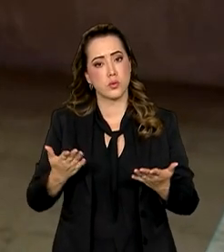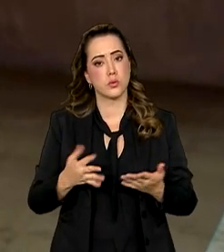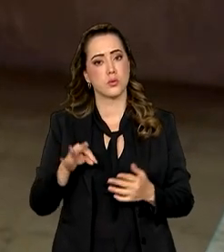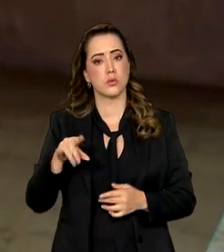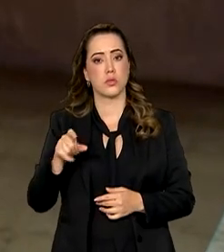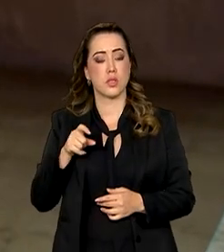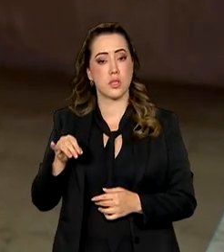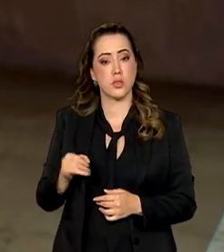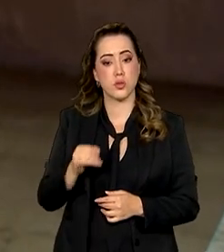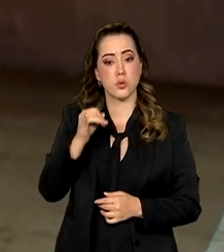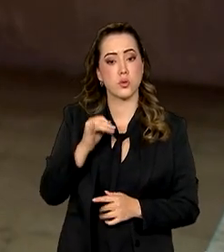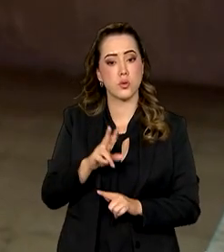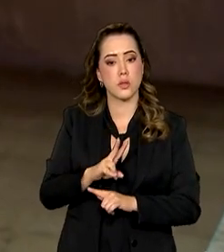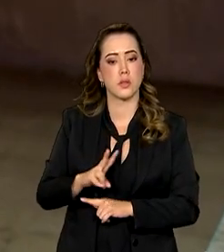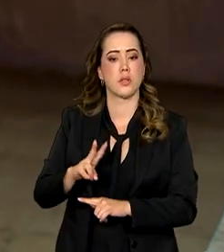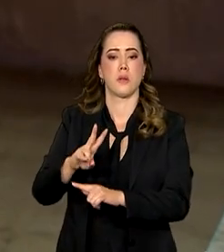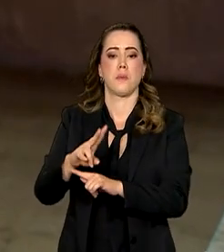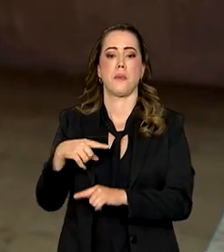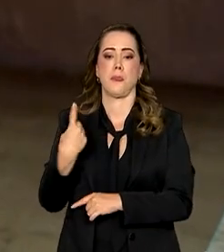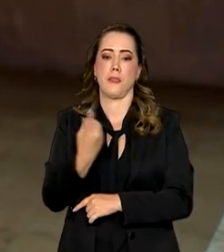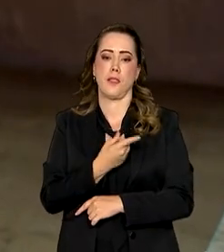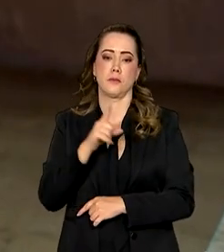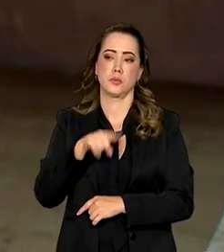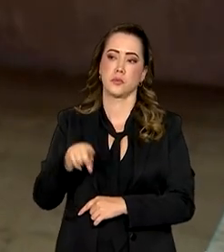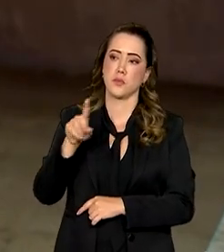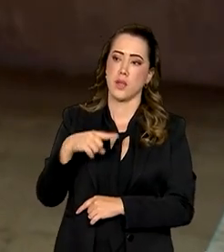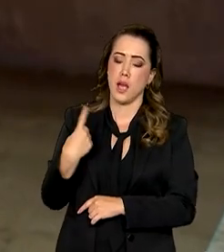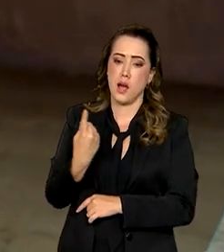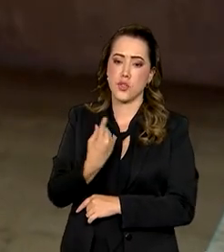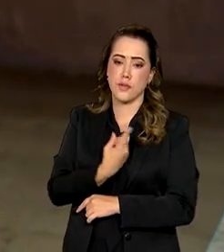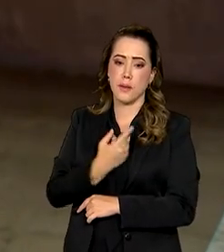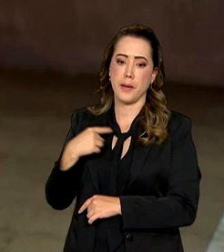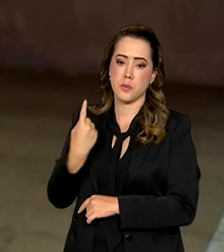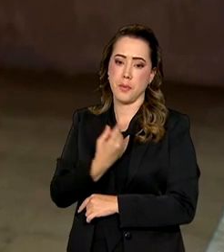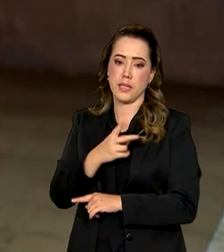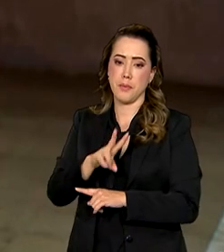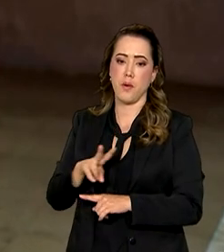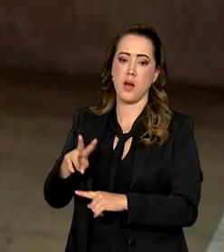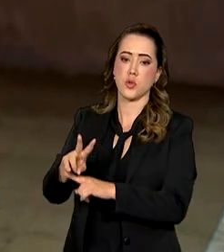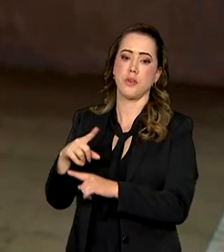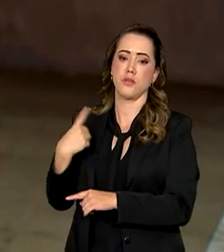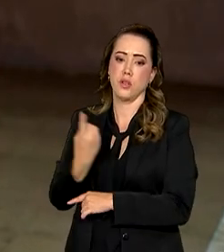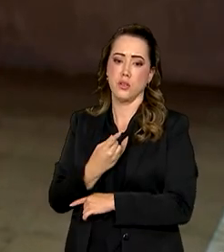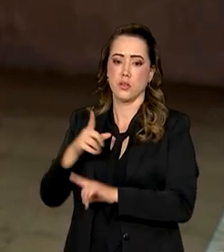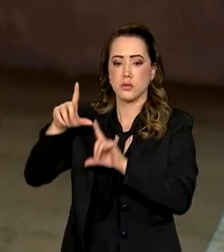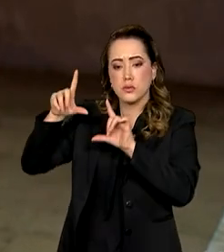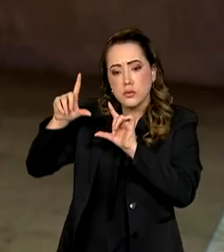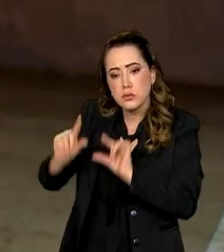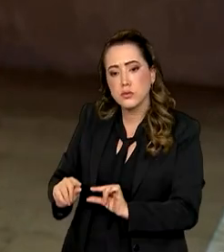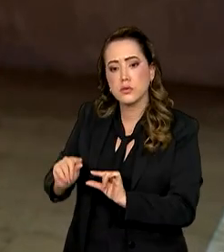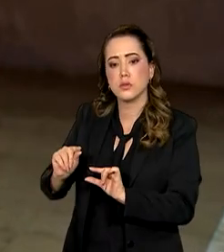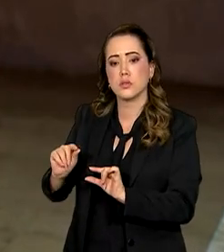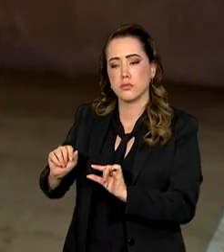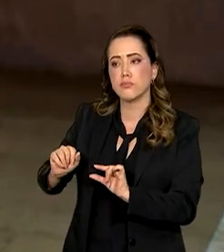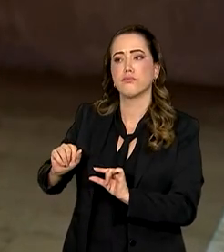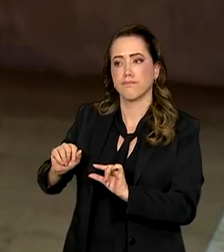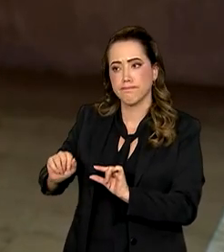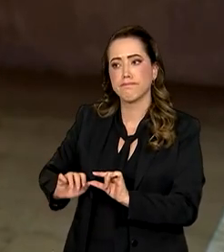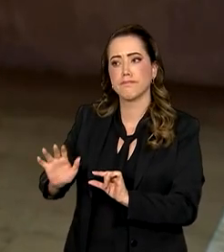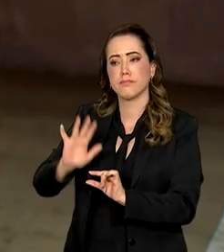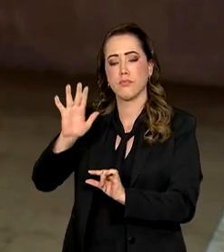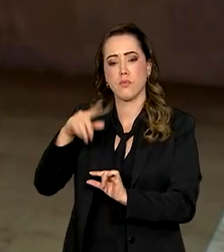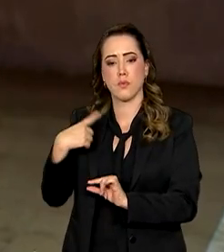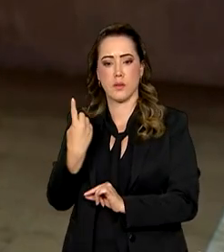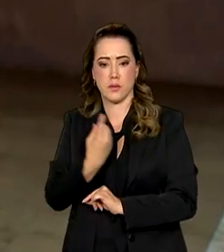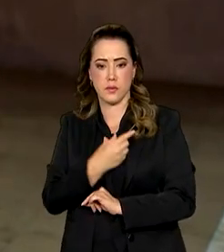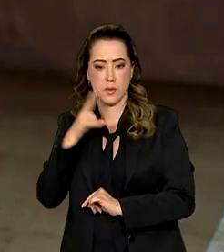taxas de juros dos empréstimos e financiamentos tendem a diminuir, tornando o crédito mais barato e acessível. Com